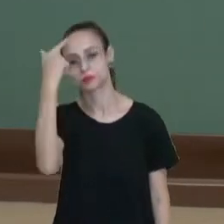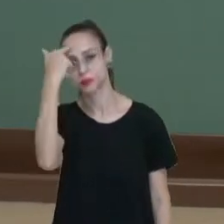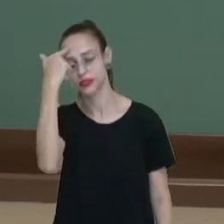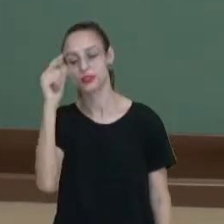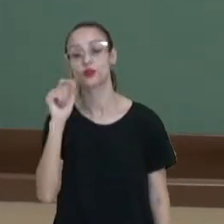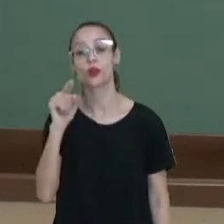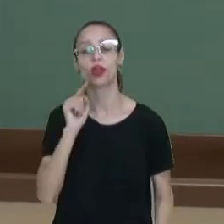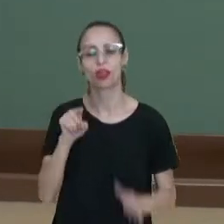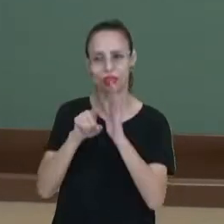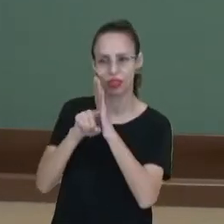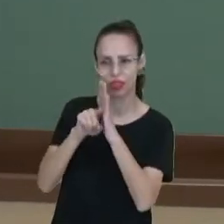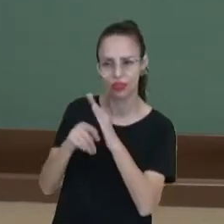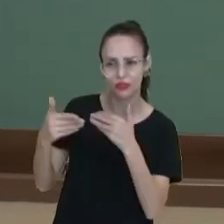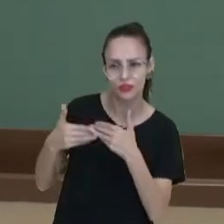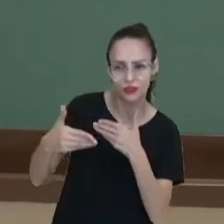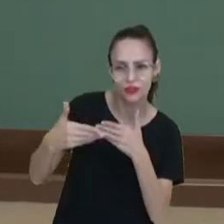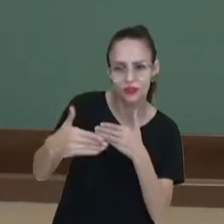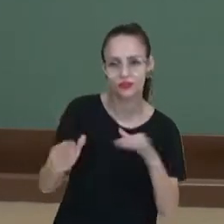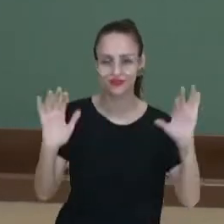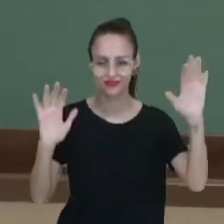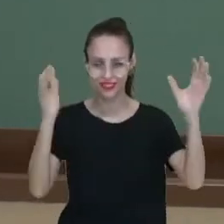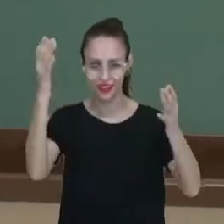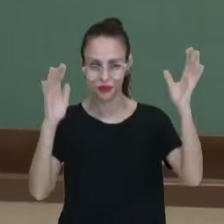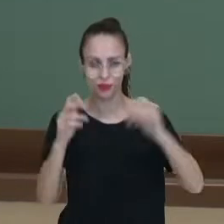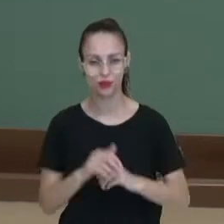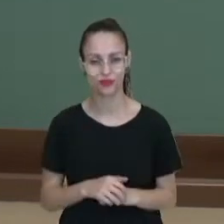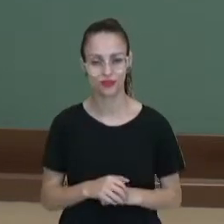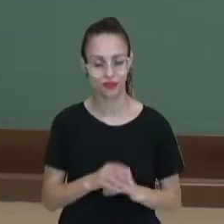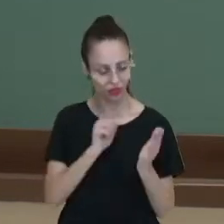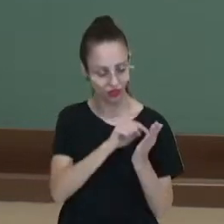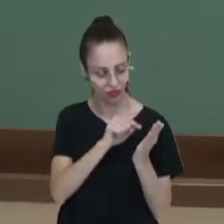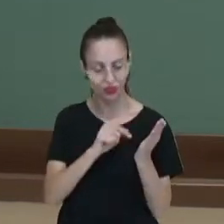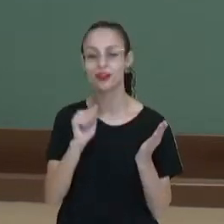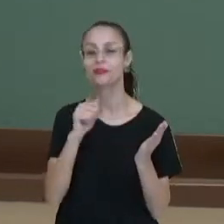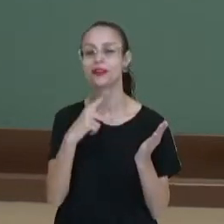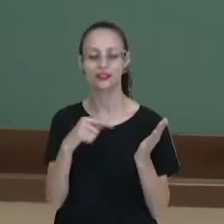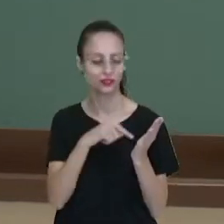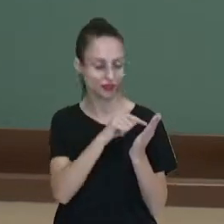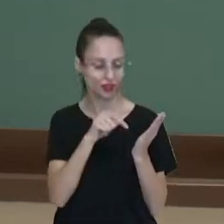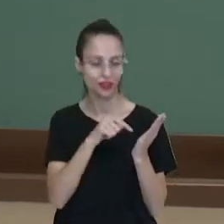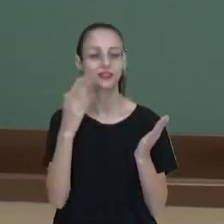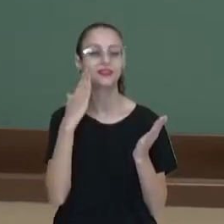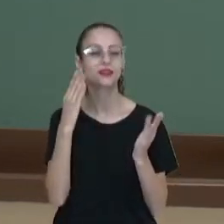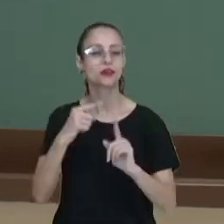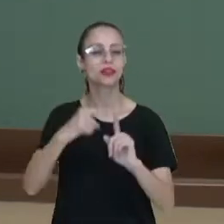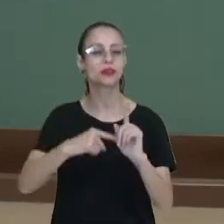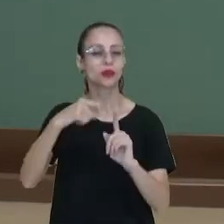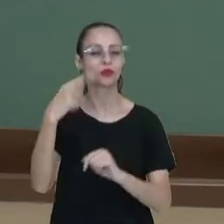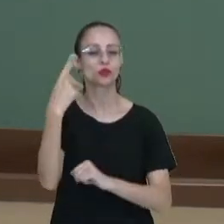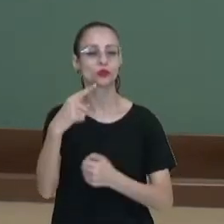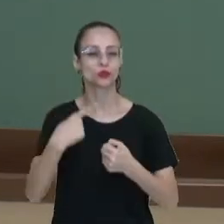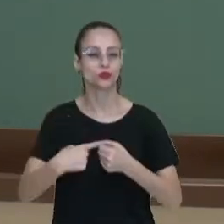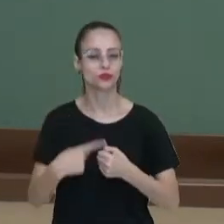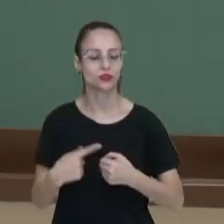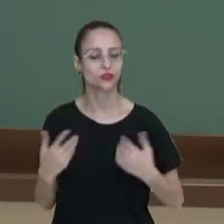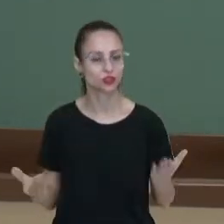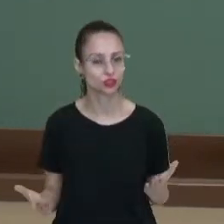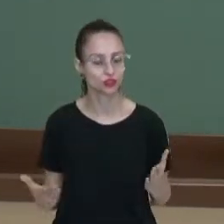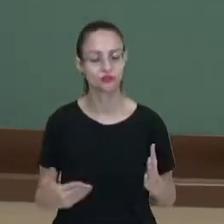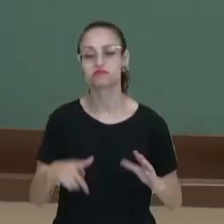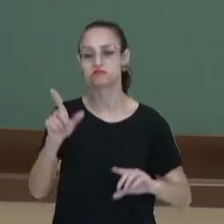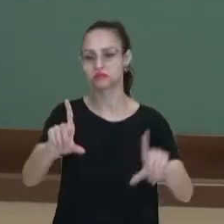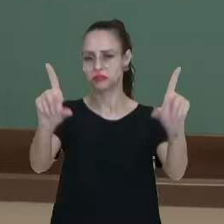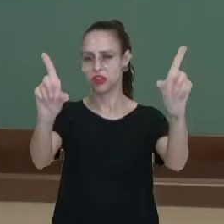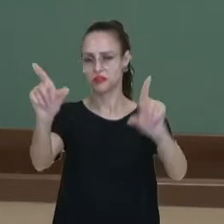Previsão do tempo? Aplicativo no celular que você vê a temperatura da sua cidade? Programas de